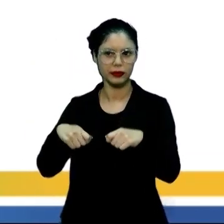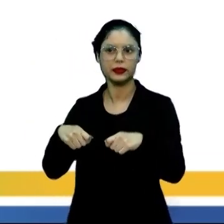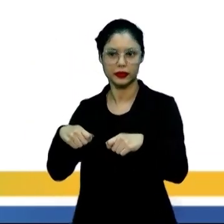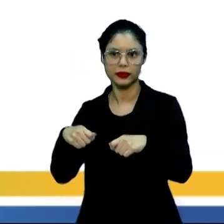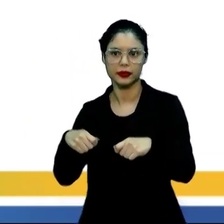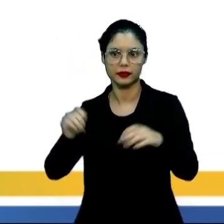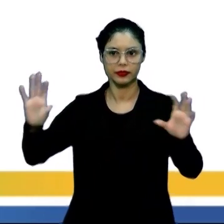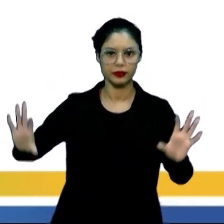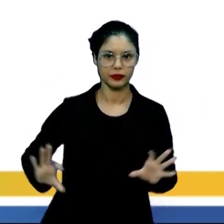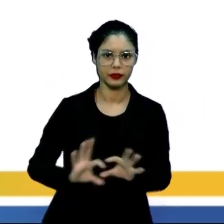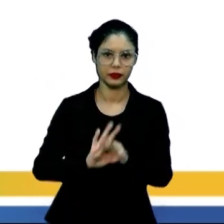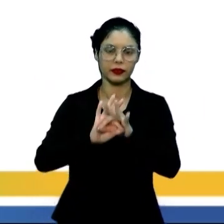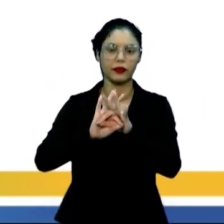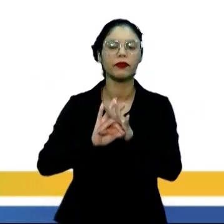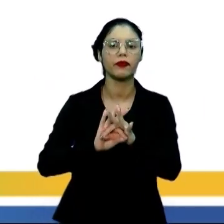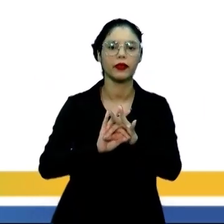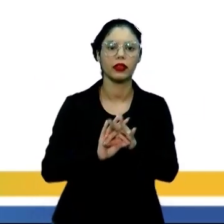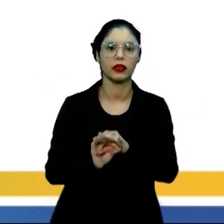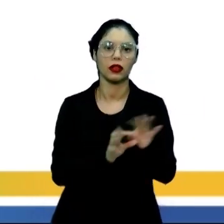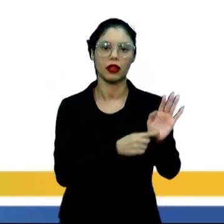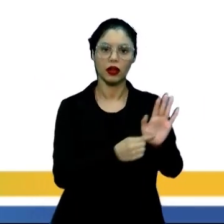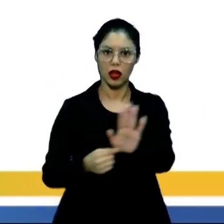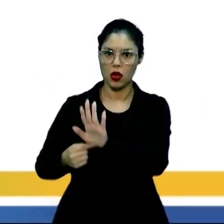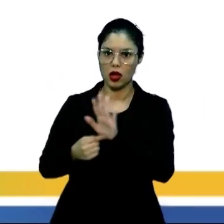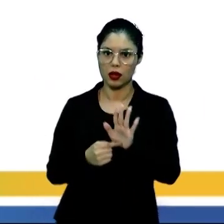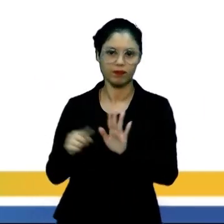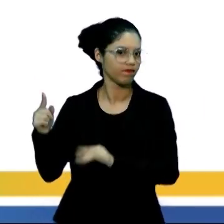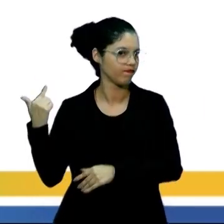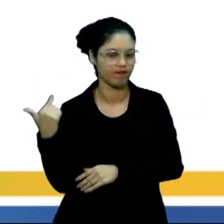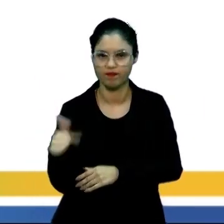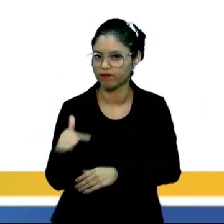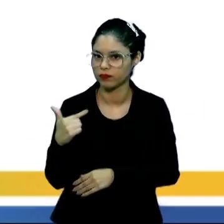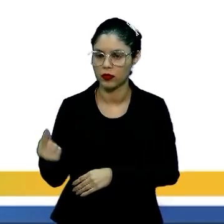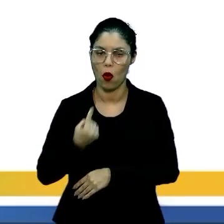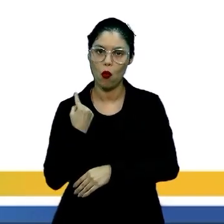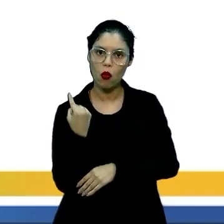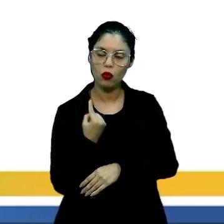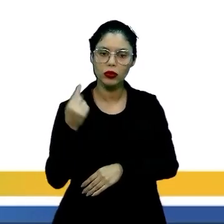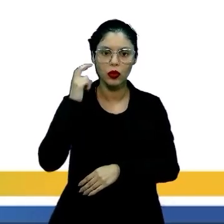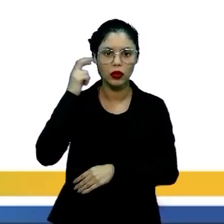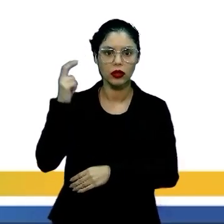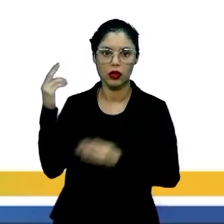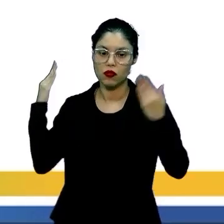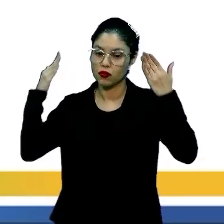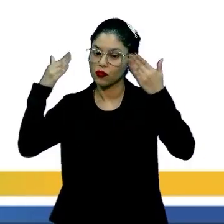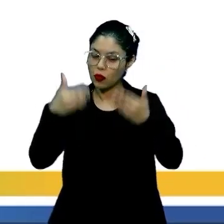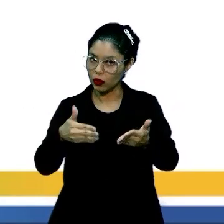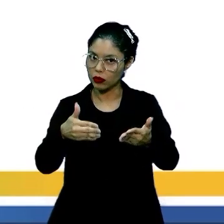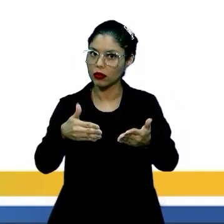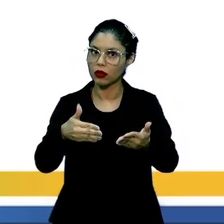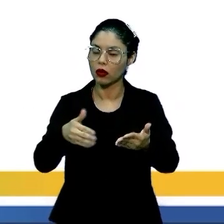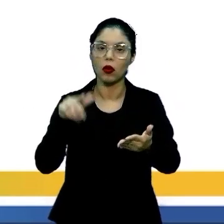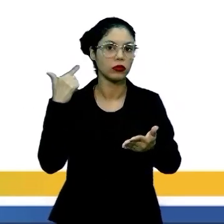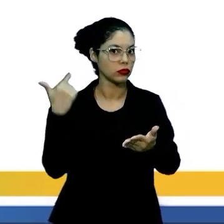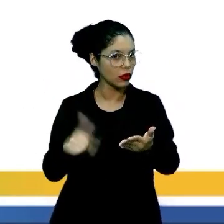relacionadas a ela, fica evidente que não existe uma única cultura. Foca nisso, gente. Não existe